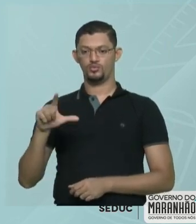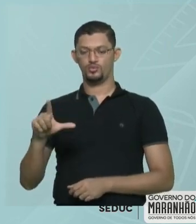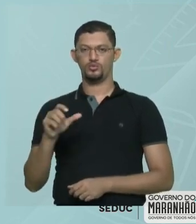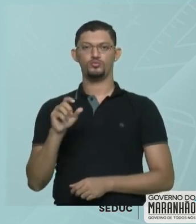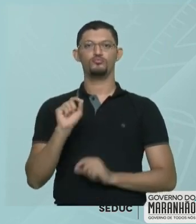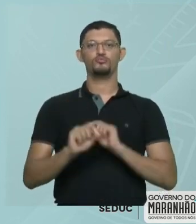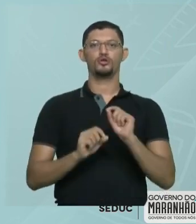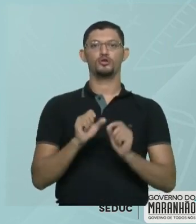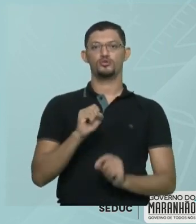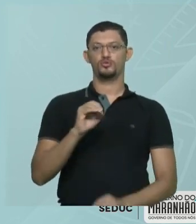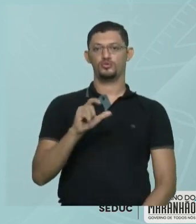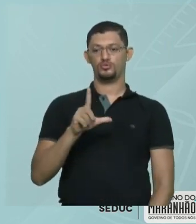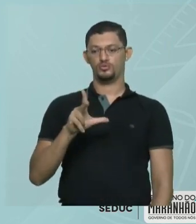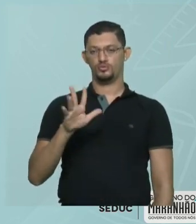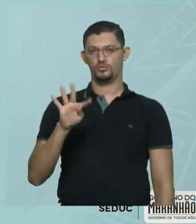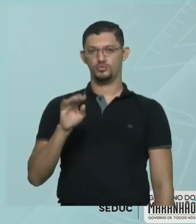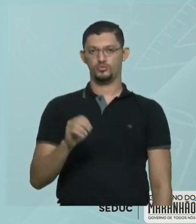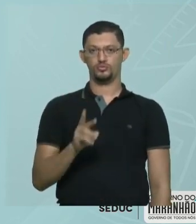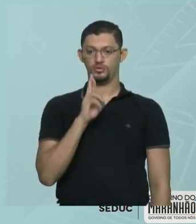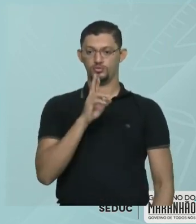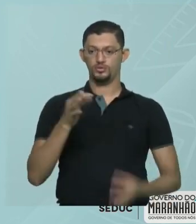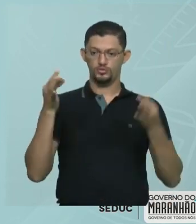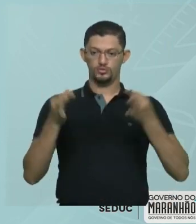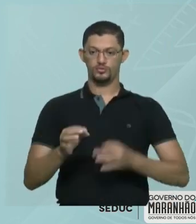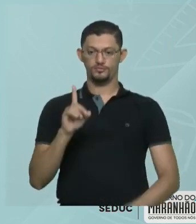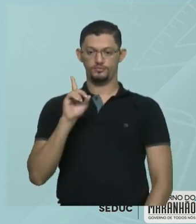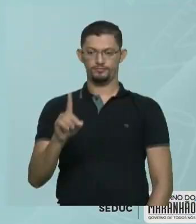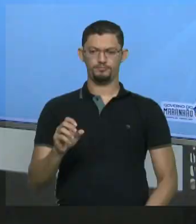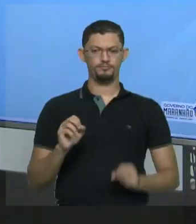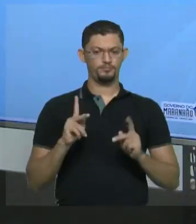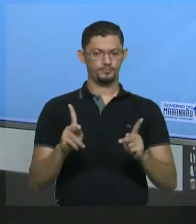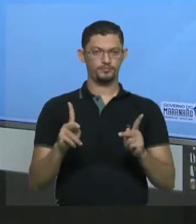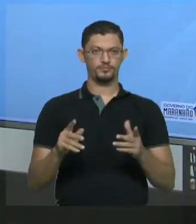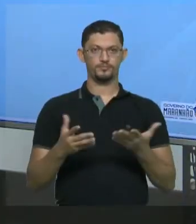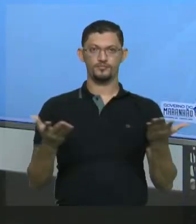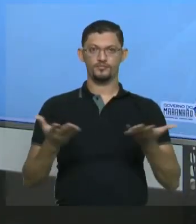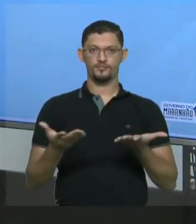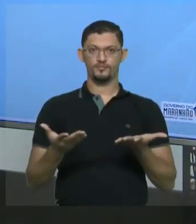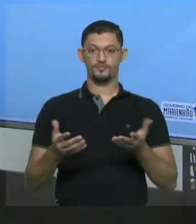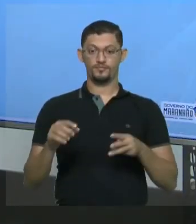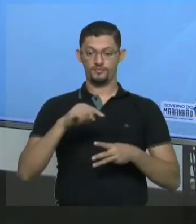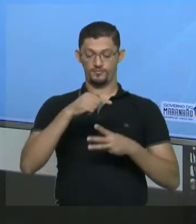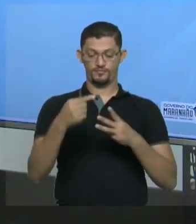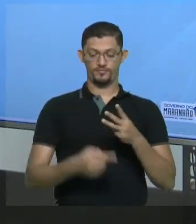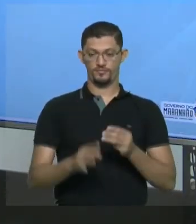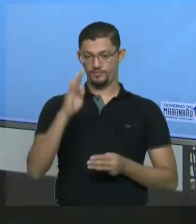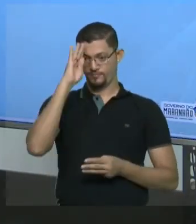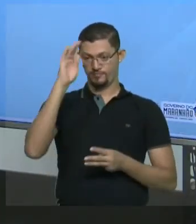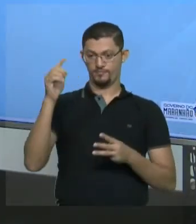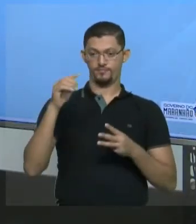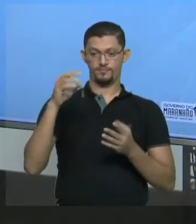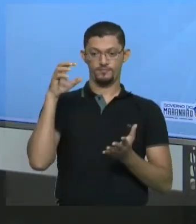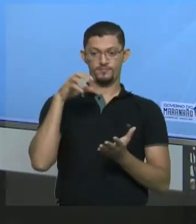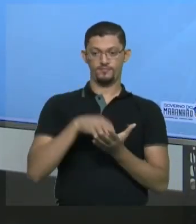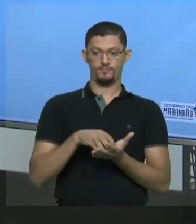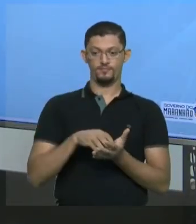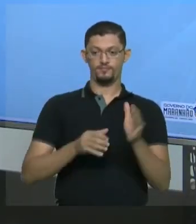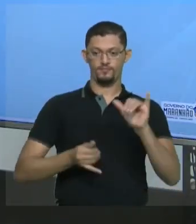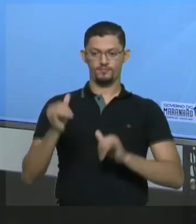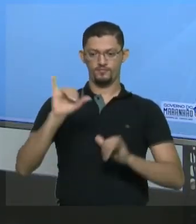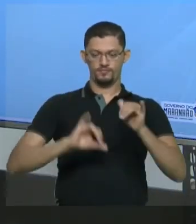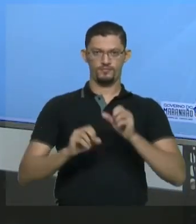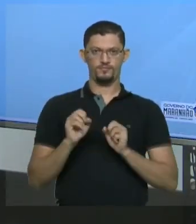Ok, pessoal? Alternativa correta, letra D. Tá ok, pessoal? Então, essas foram as três principais concentrações, beleza?